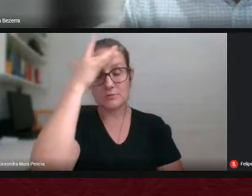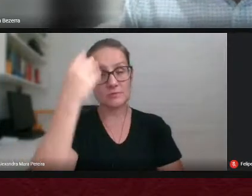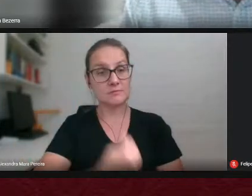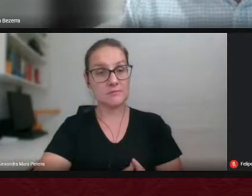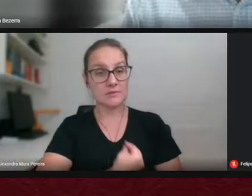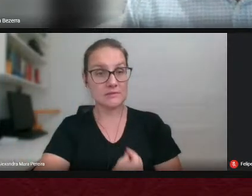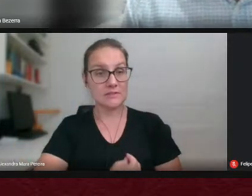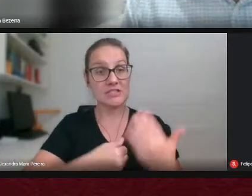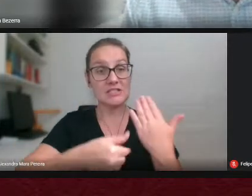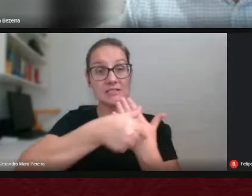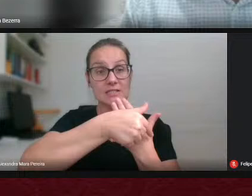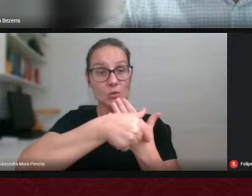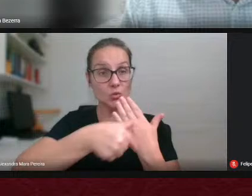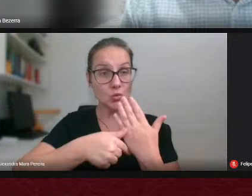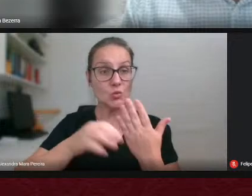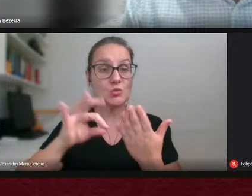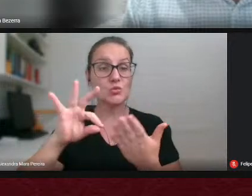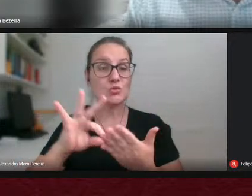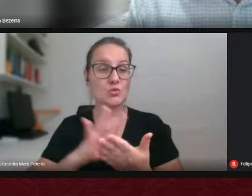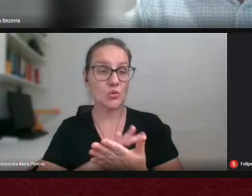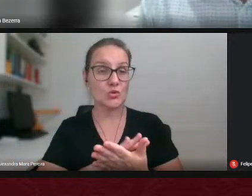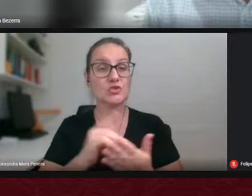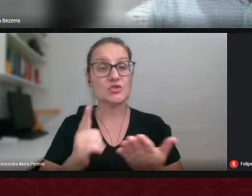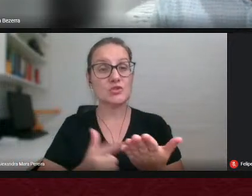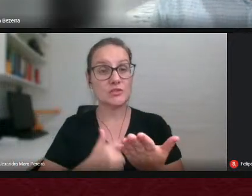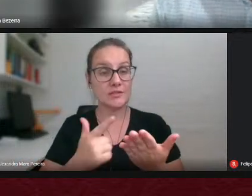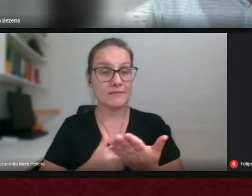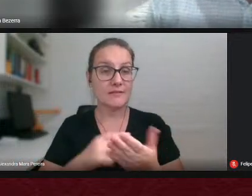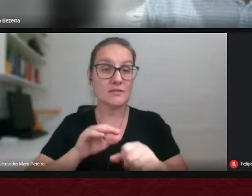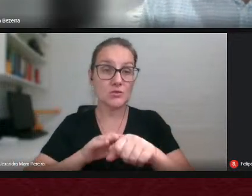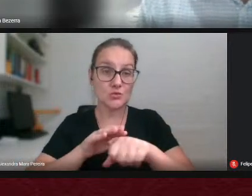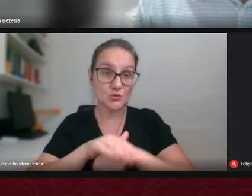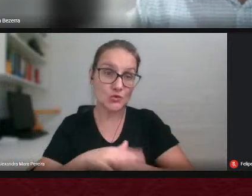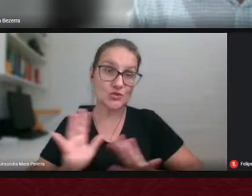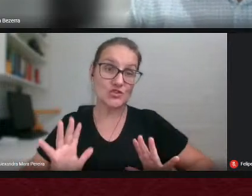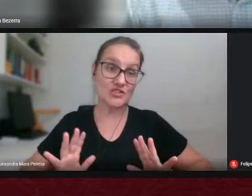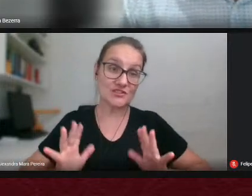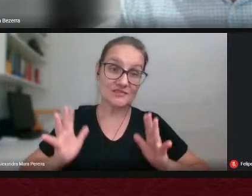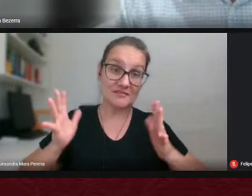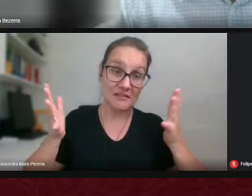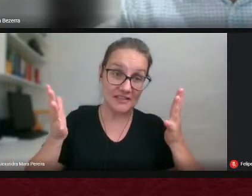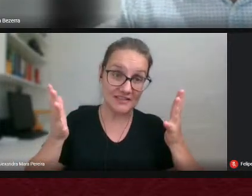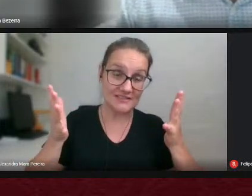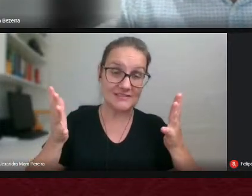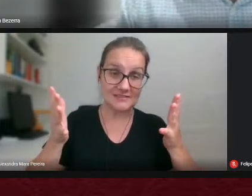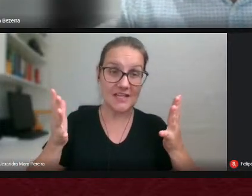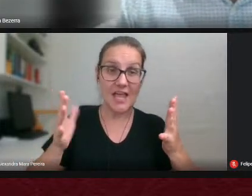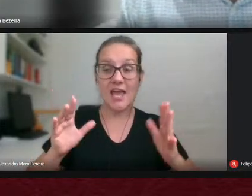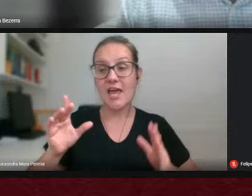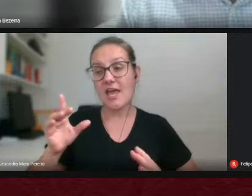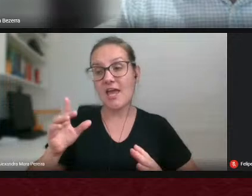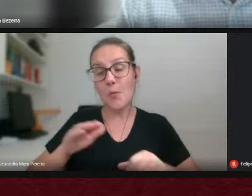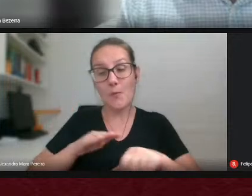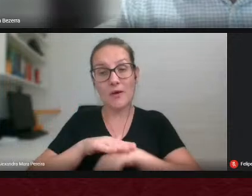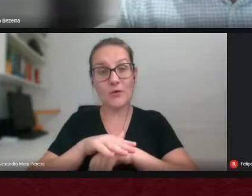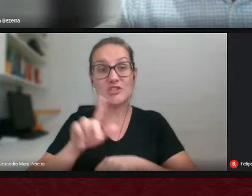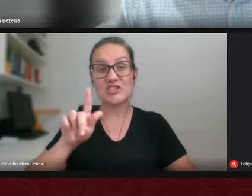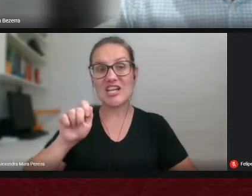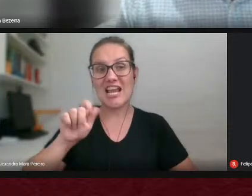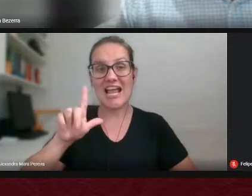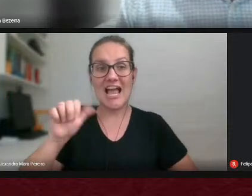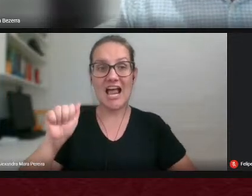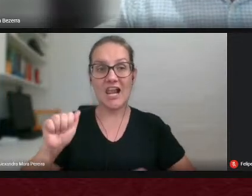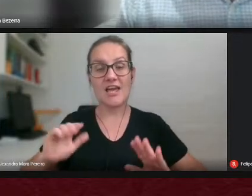autoras que estiveram conosco nesta noite festiva como eu disse a nossa noite de gala principalmente